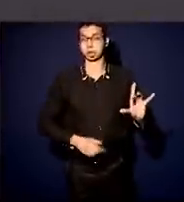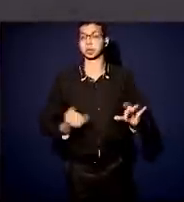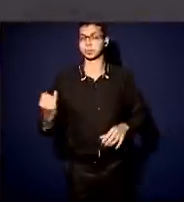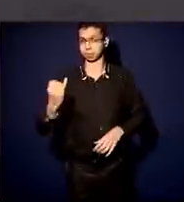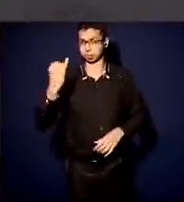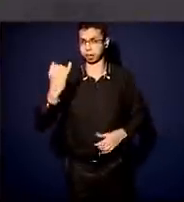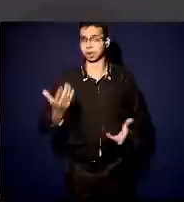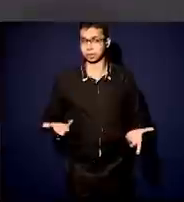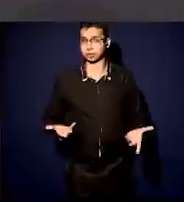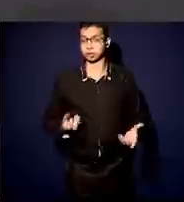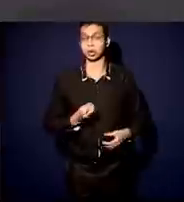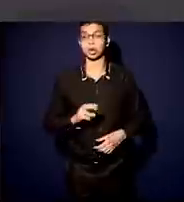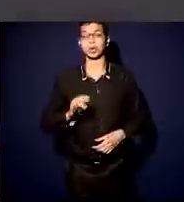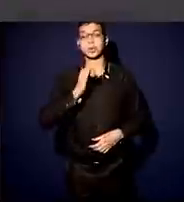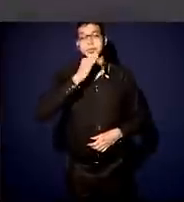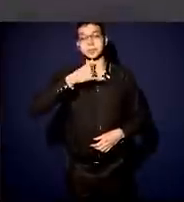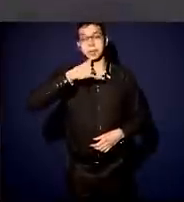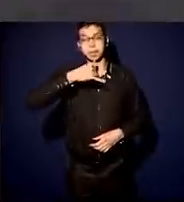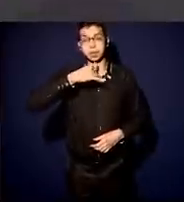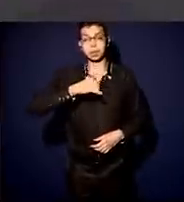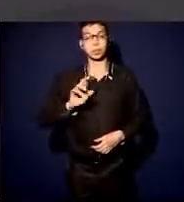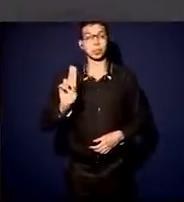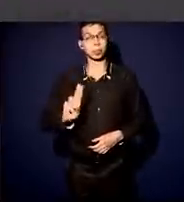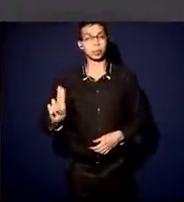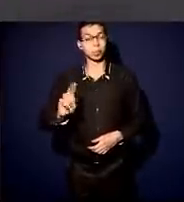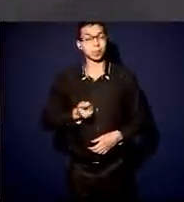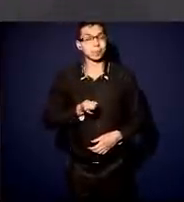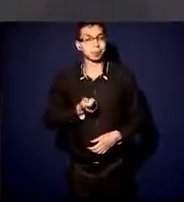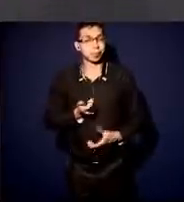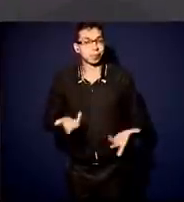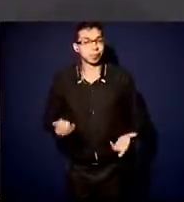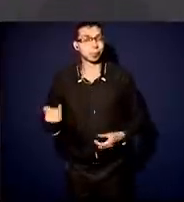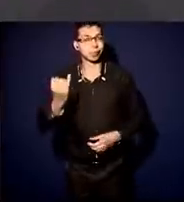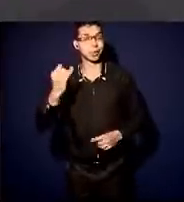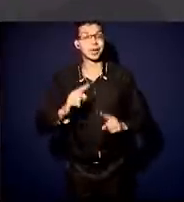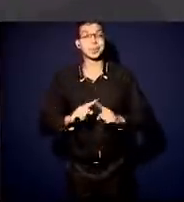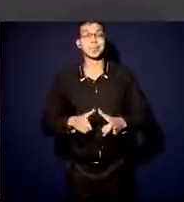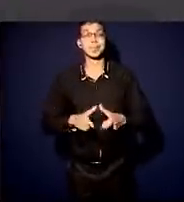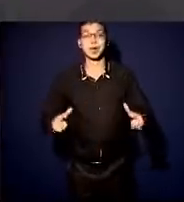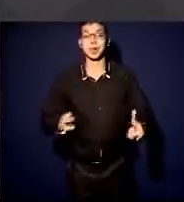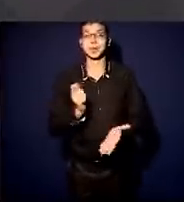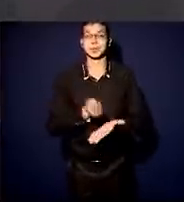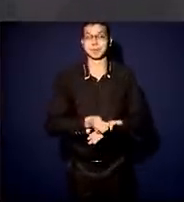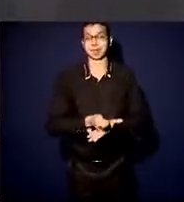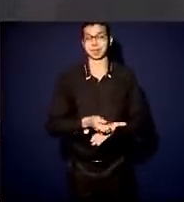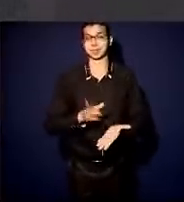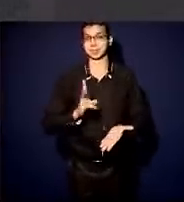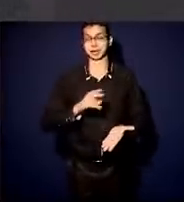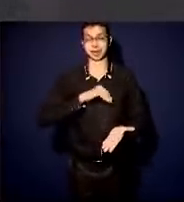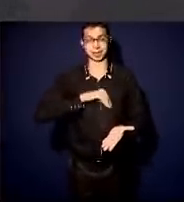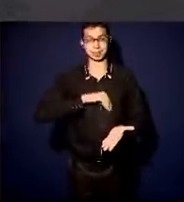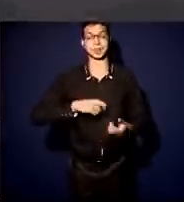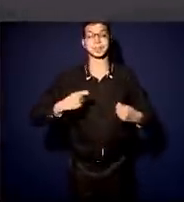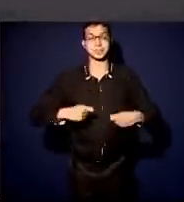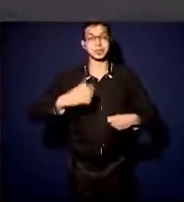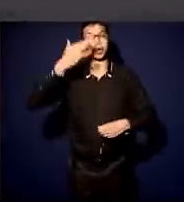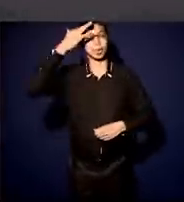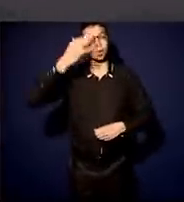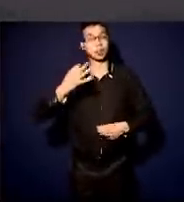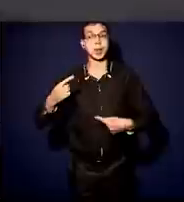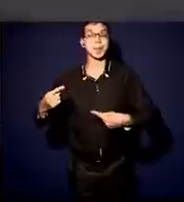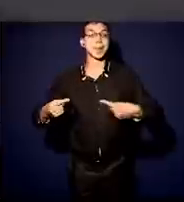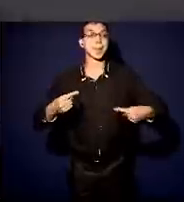ou diminuindo o consumo de energia, que é importante. A maior parte da despesa é folha. A gente vai ter que discutir reformas nas estruturas de carreira, vai ter que